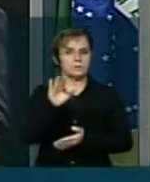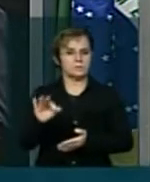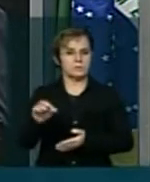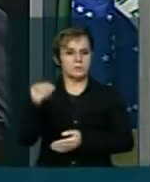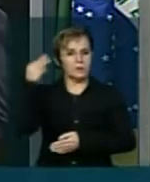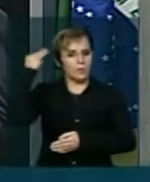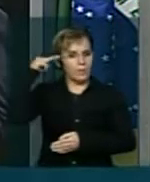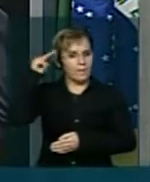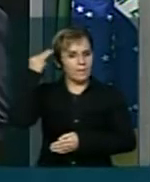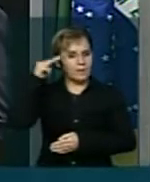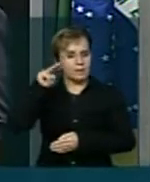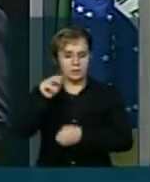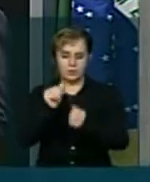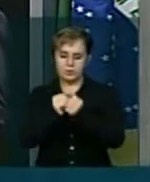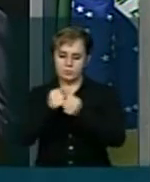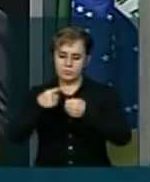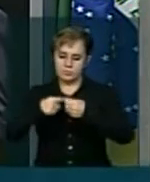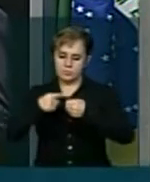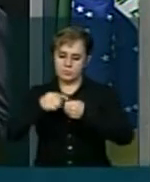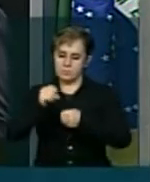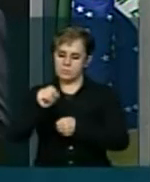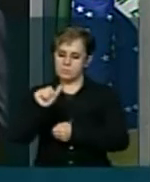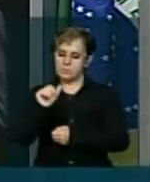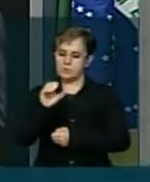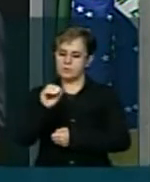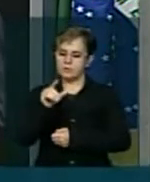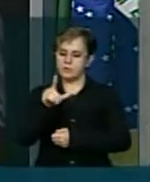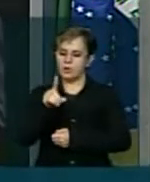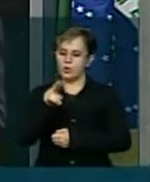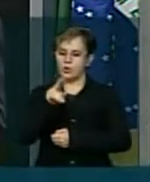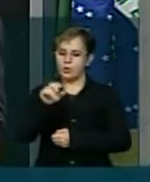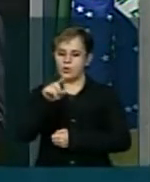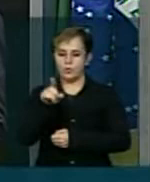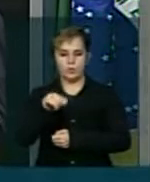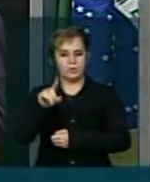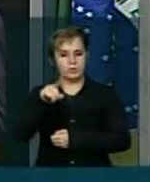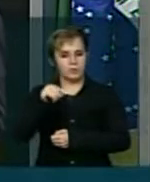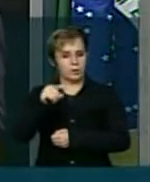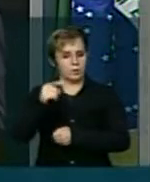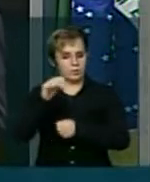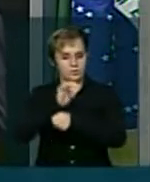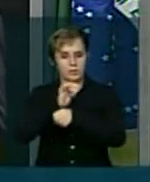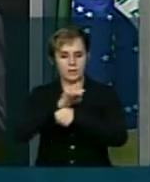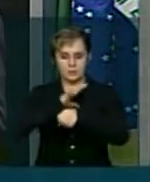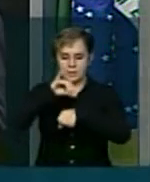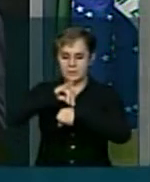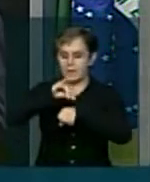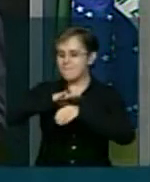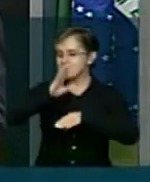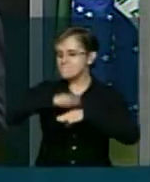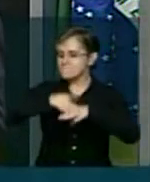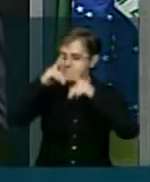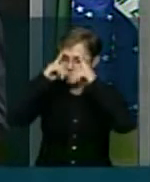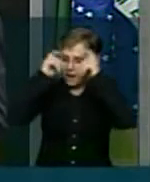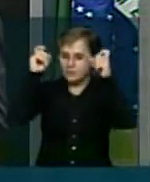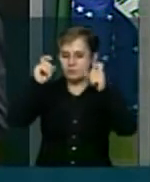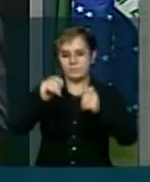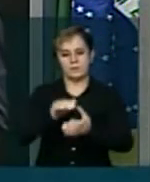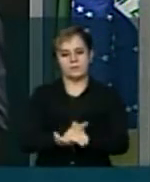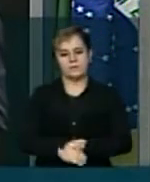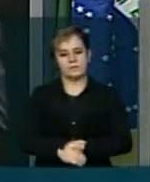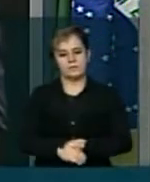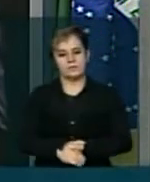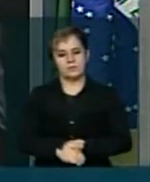Maranhão e São Luís É o estado e a capital Mais violenta nesse momento do país Se comparado com São Paulo